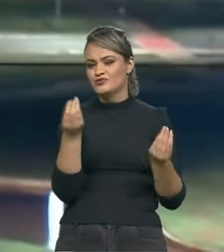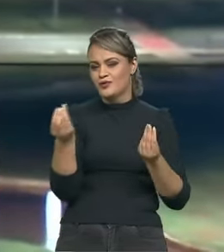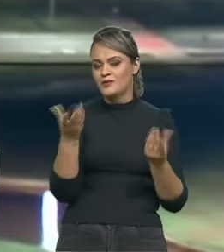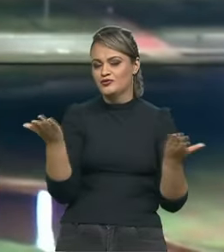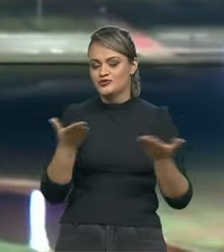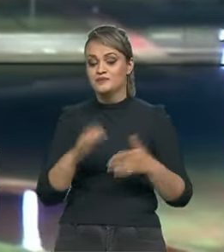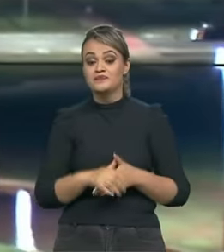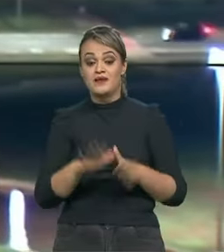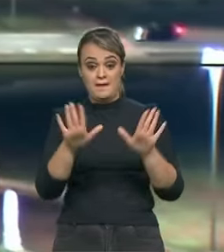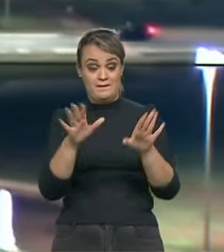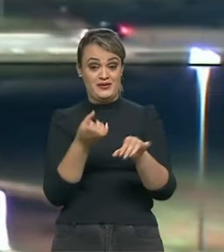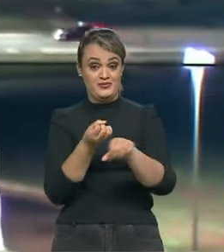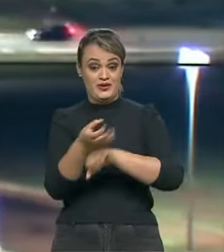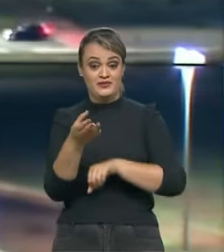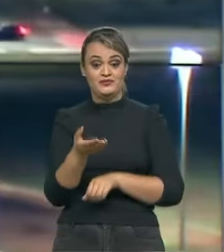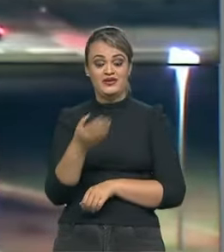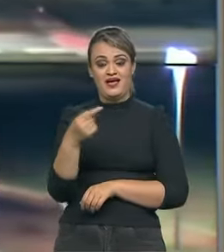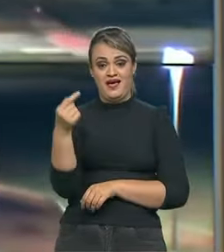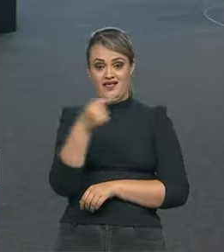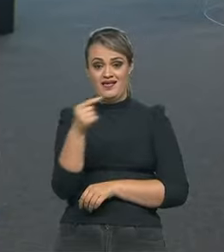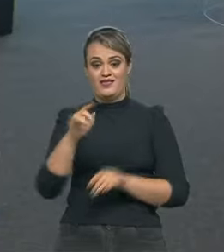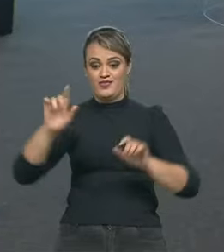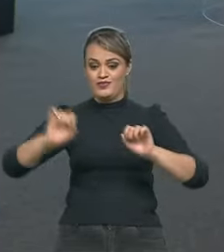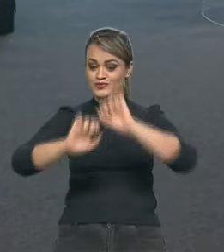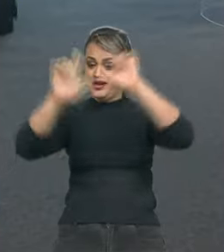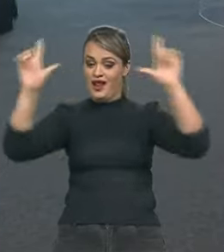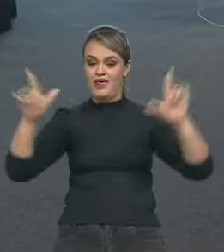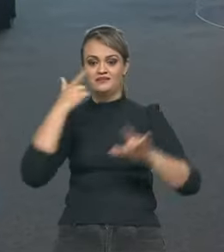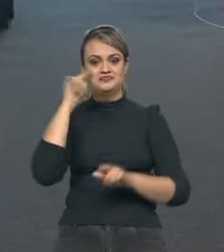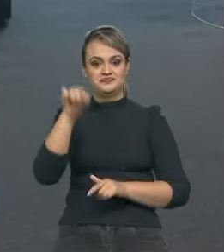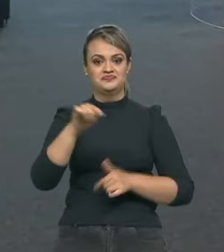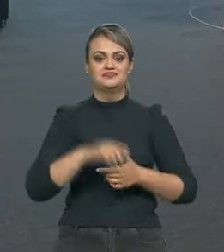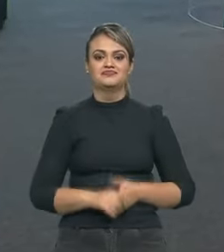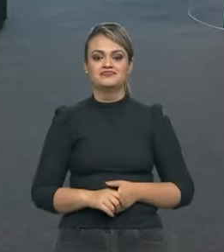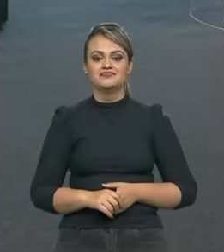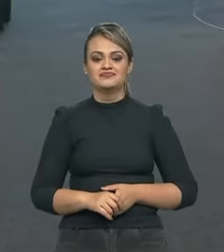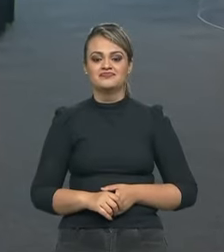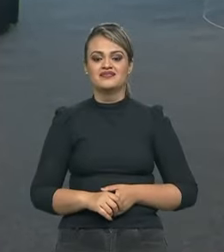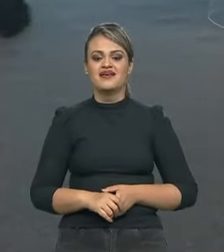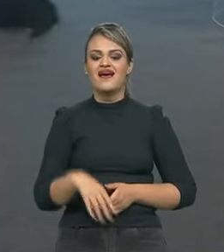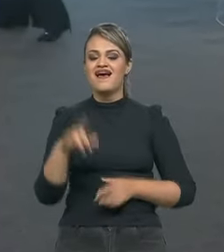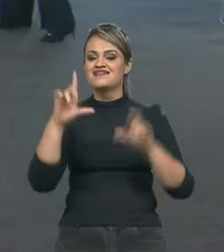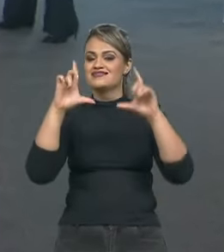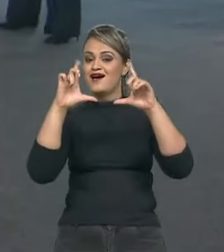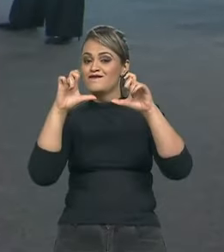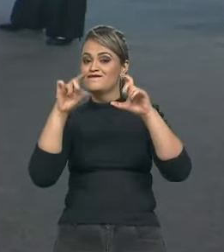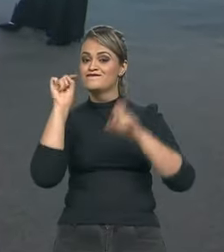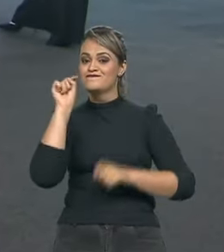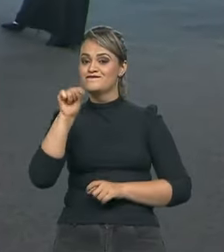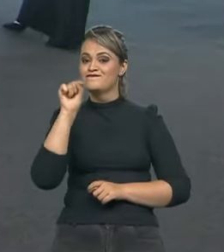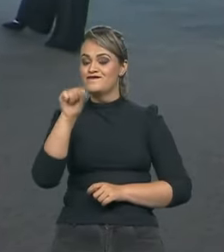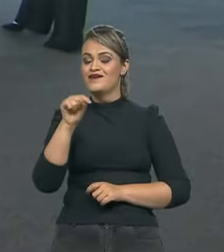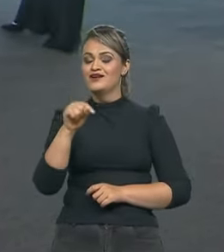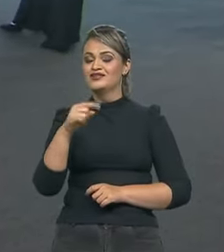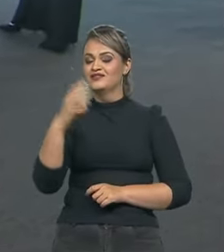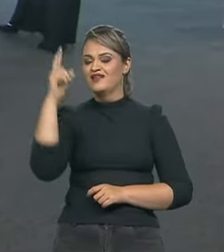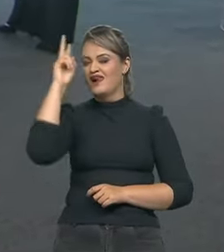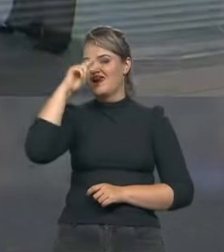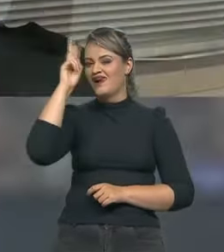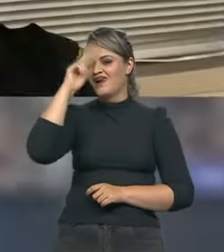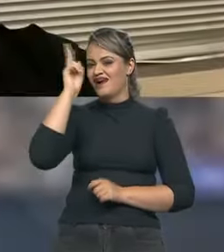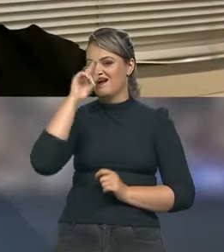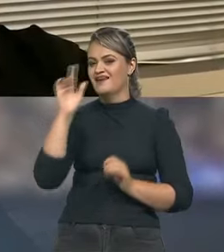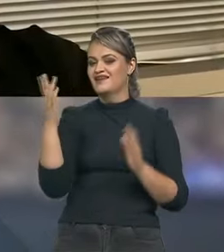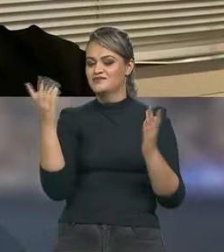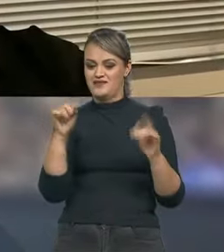vocês um recado especial para o Nelson Piquet. Aqui no telão, vamos dar uma olhadinha. Essa foto é uma das que me marcaram na minha